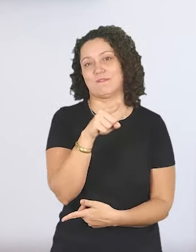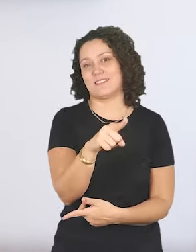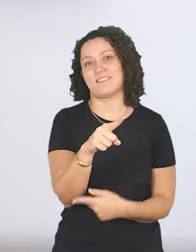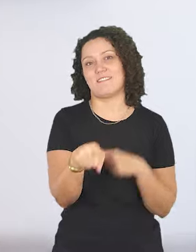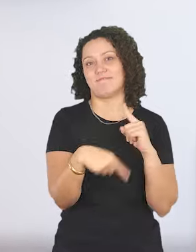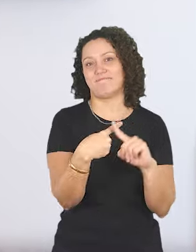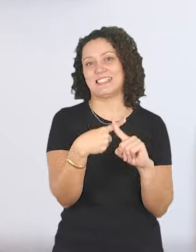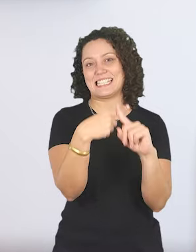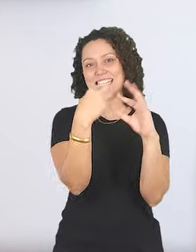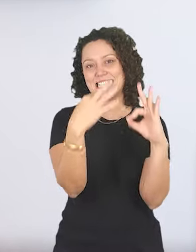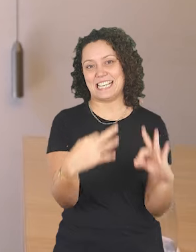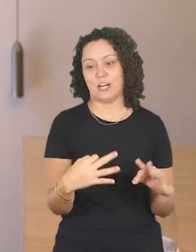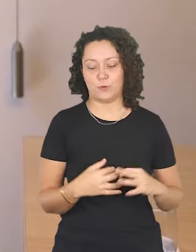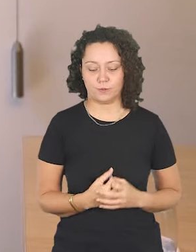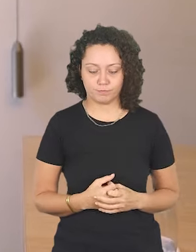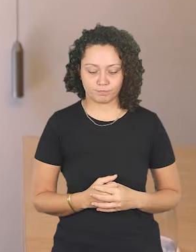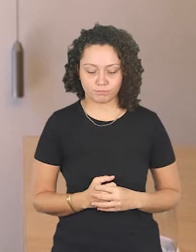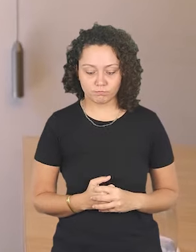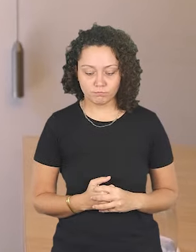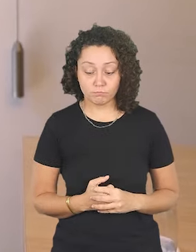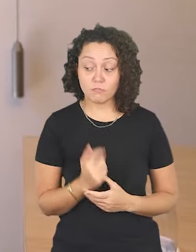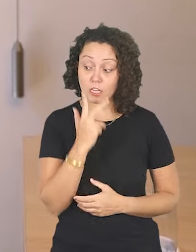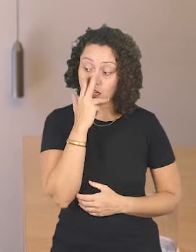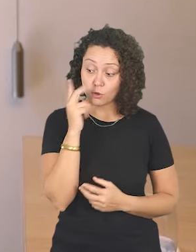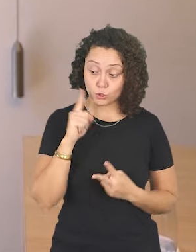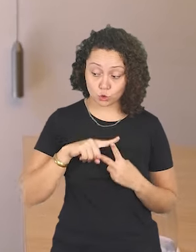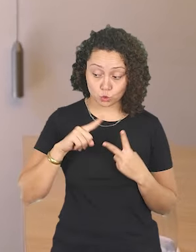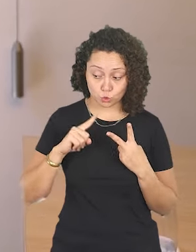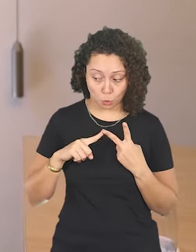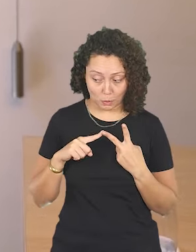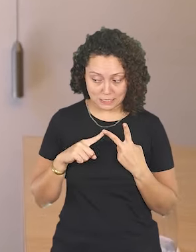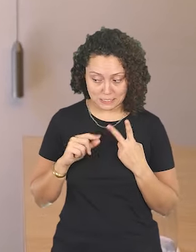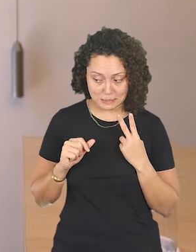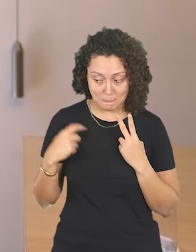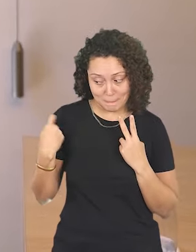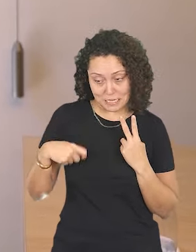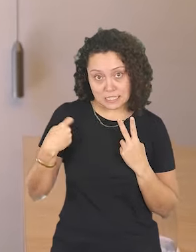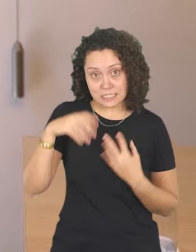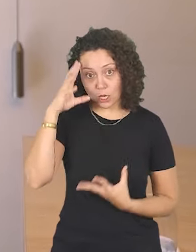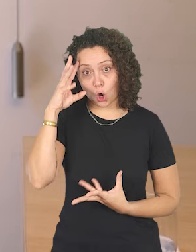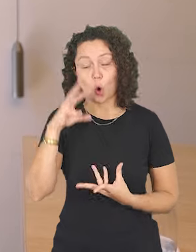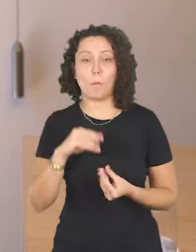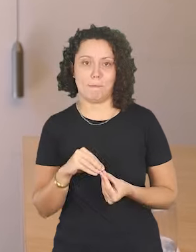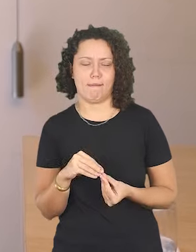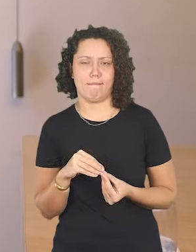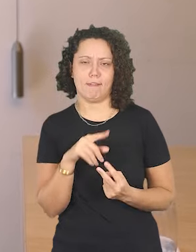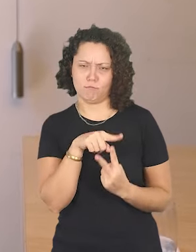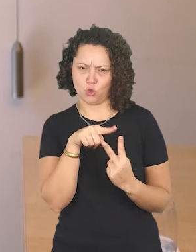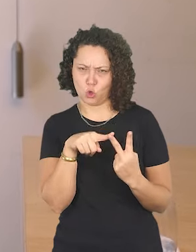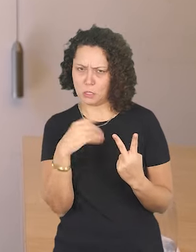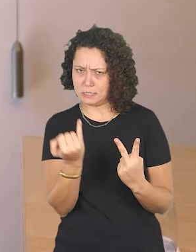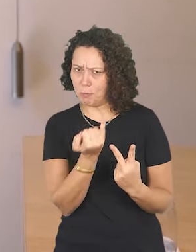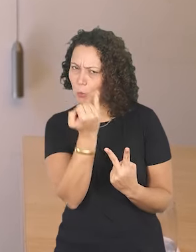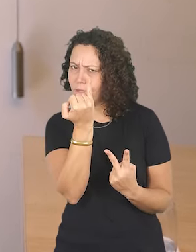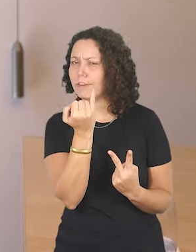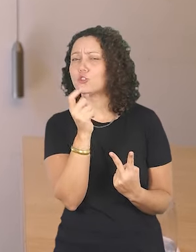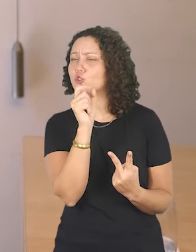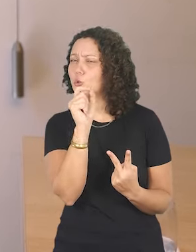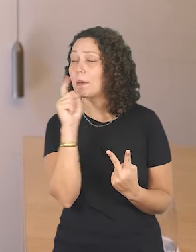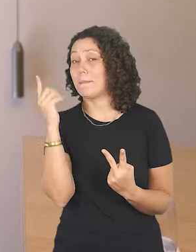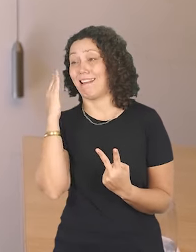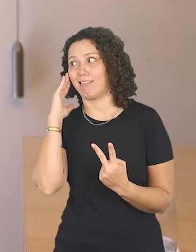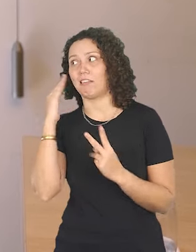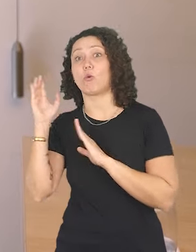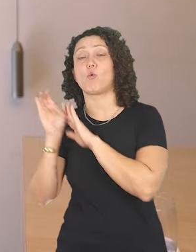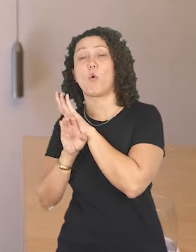que dê tudo certo. Eu acho que tem, primeiro, duas coisas que a precisa entender para definir o que é a